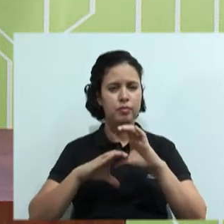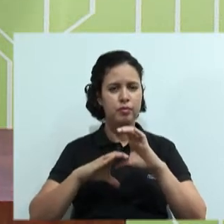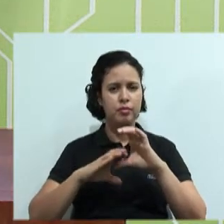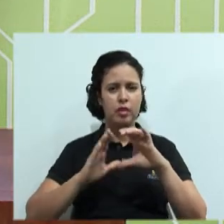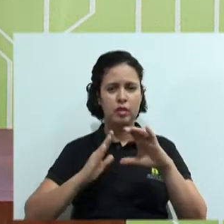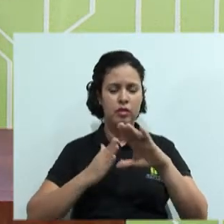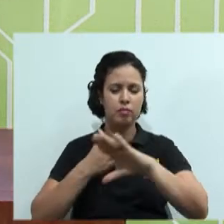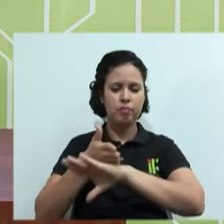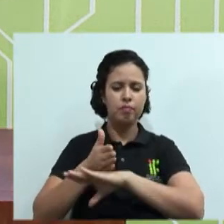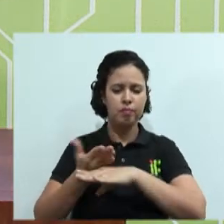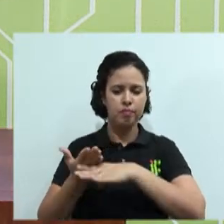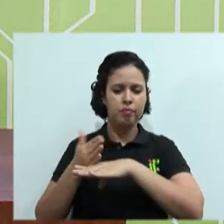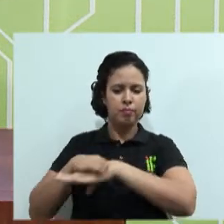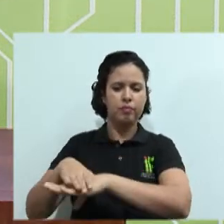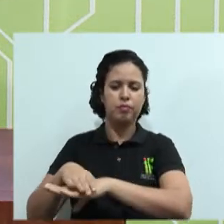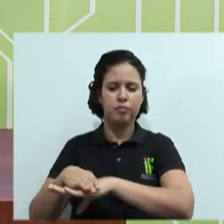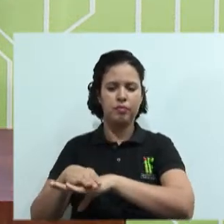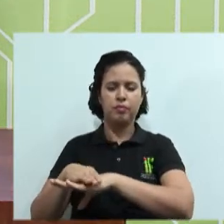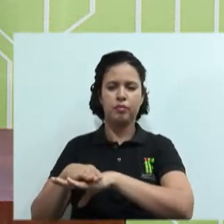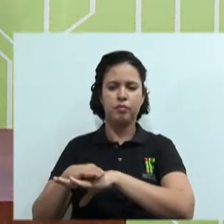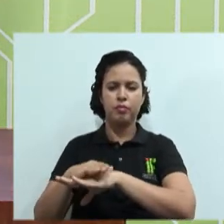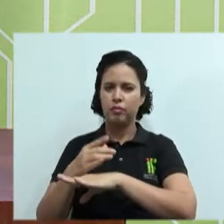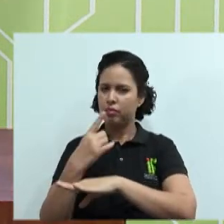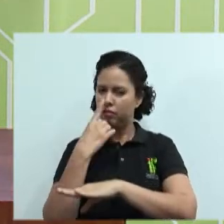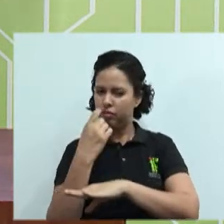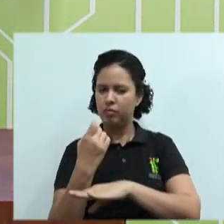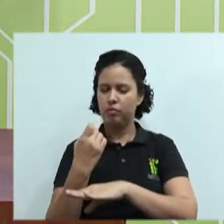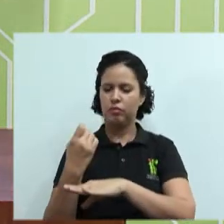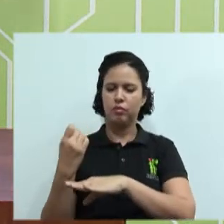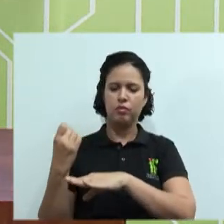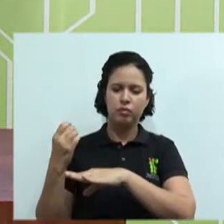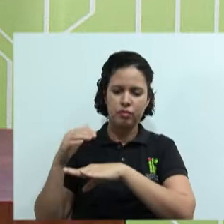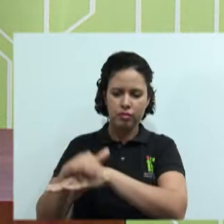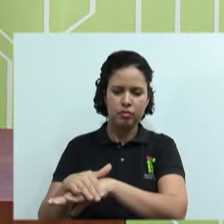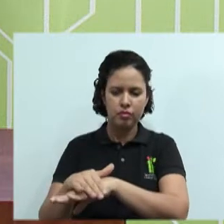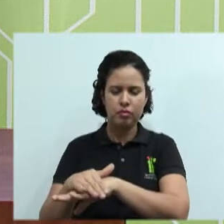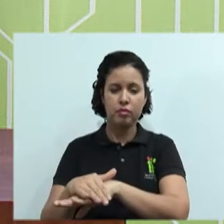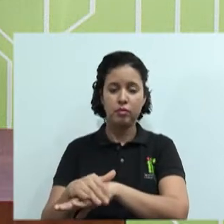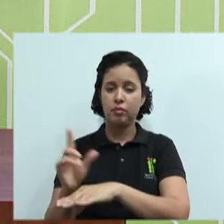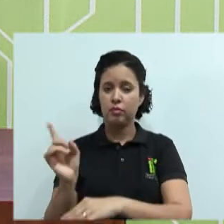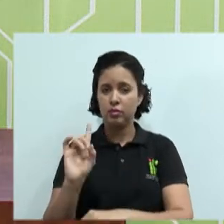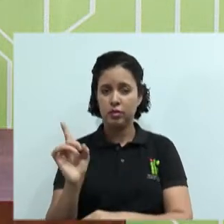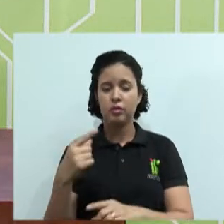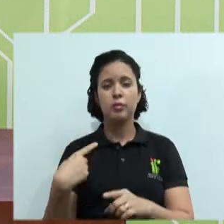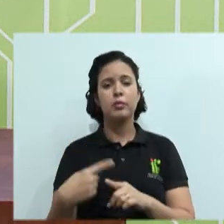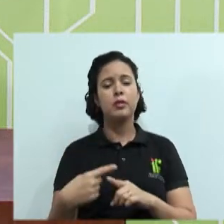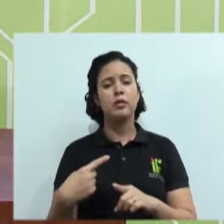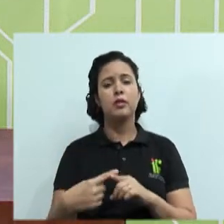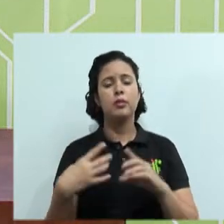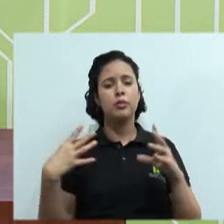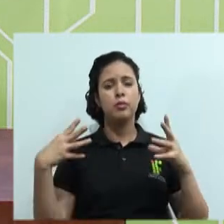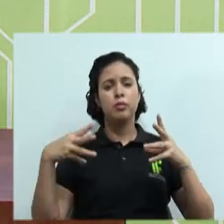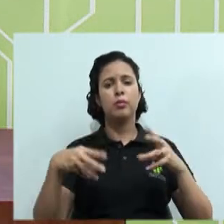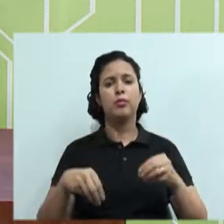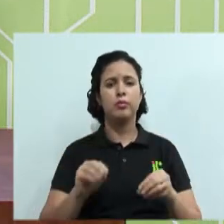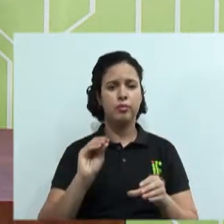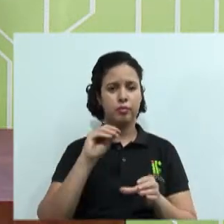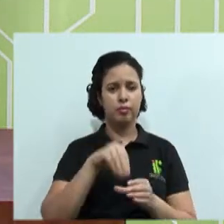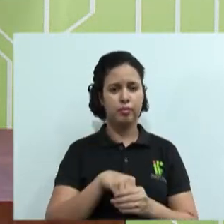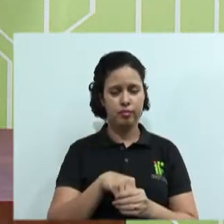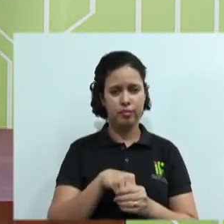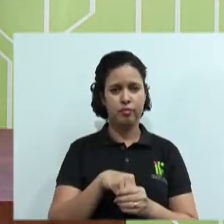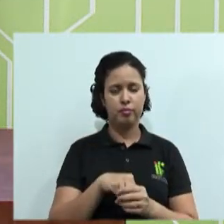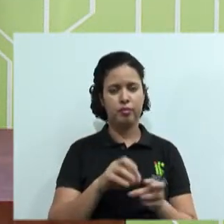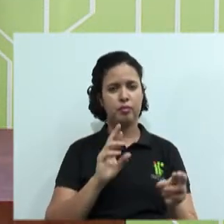por cima da outra pessoa, sem ofendê-lo, né? Como nós vimos aí nas primeiras aulas. Porque tudo isso está dentro do